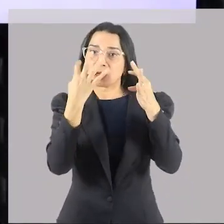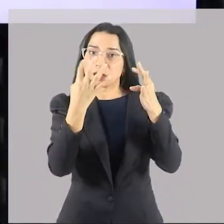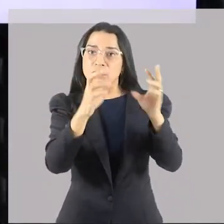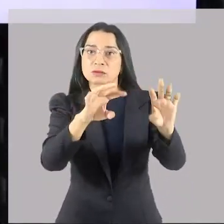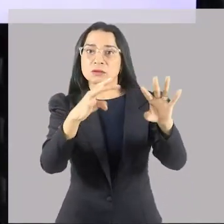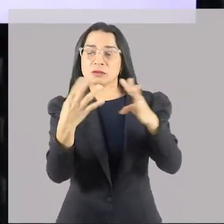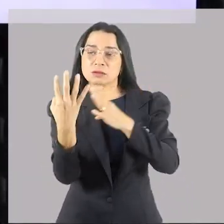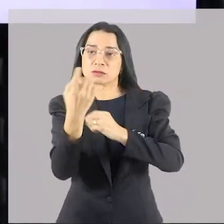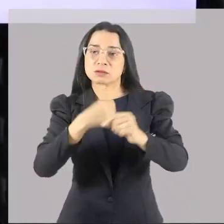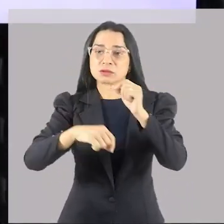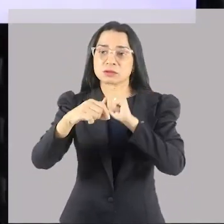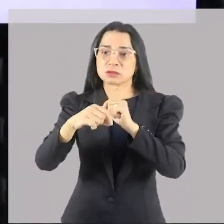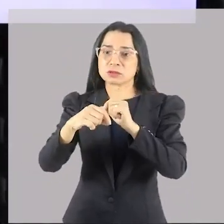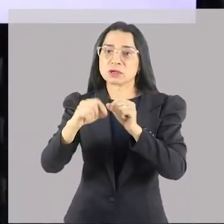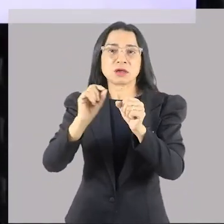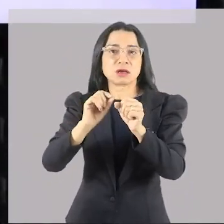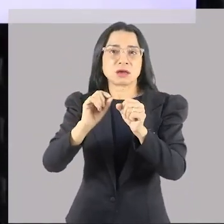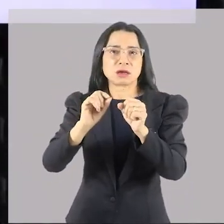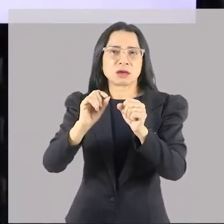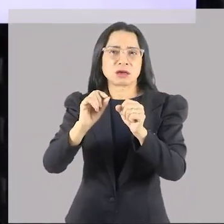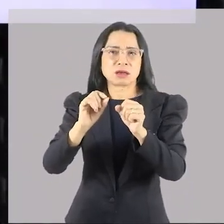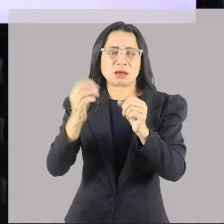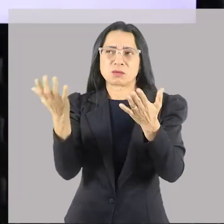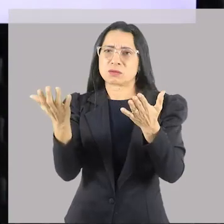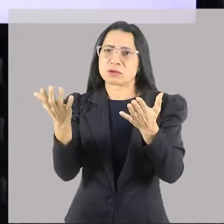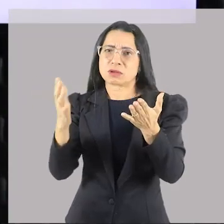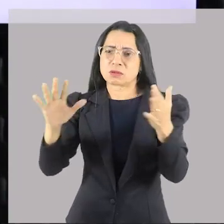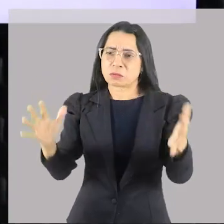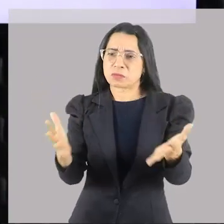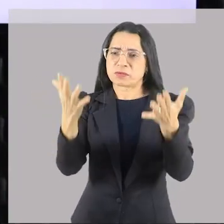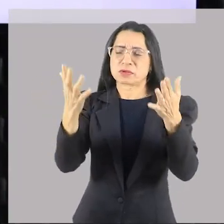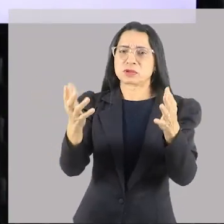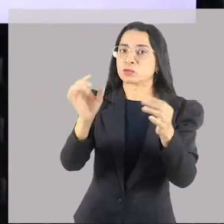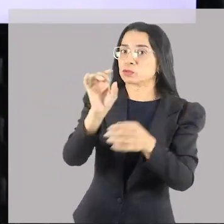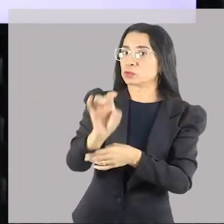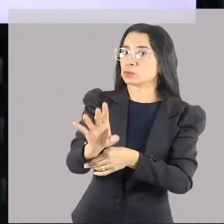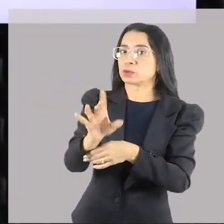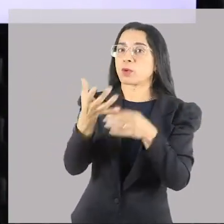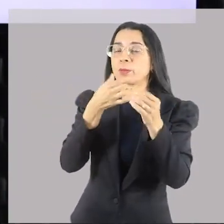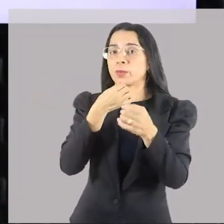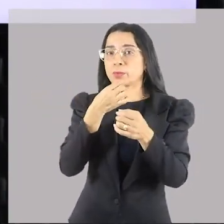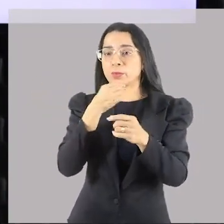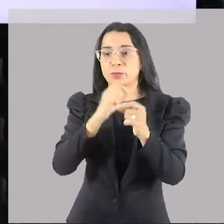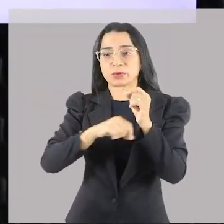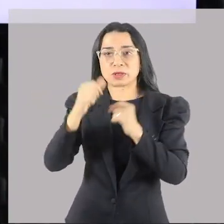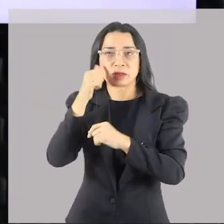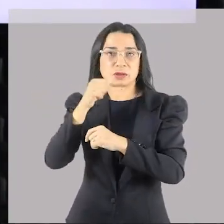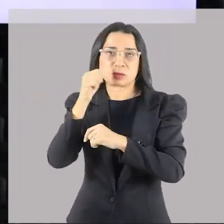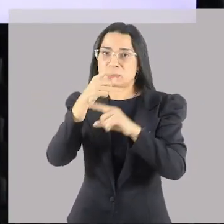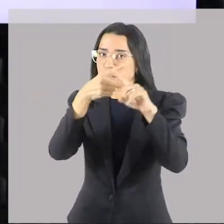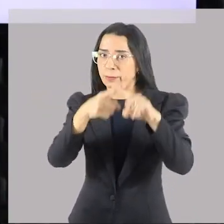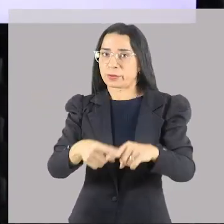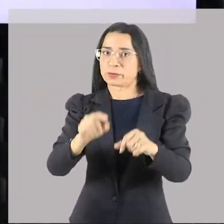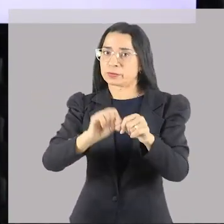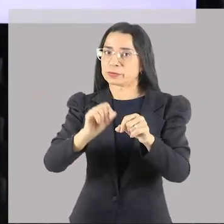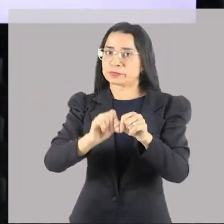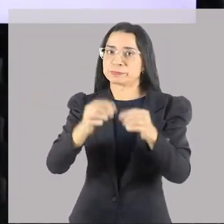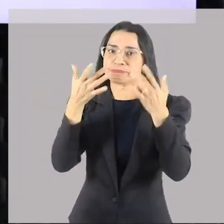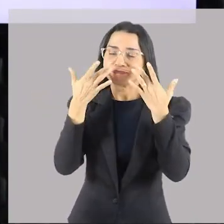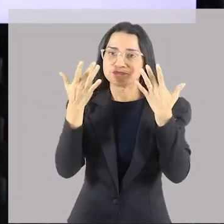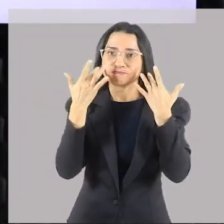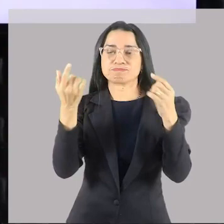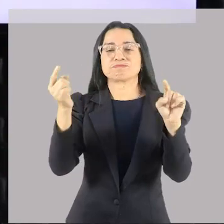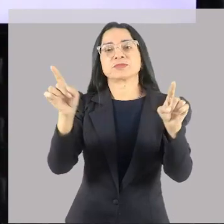por garotos, só por homens. como assim, professor? E os personagens femininos? Eram feitos por homens. As mulheres eram proibidas de fazer teatro